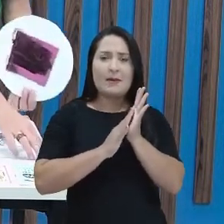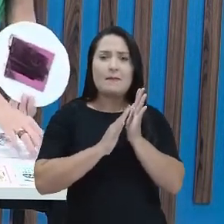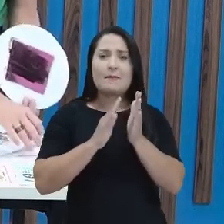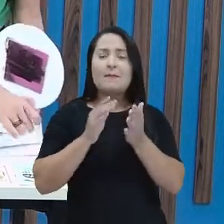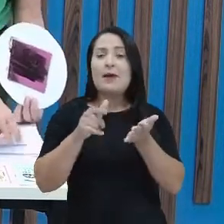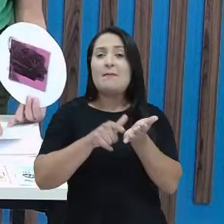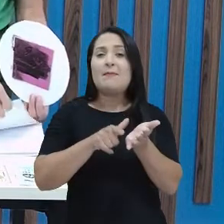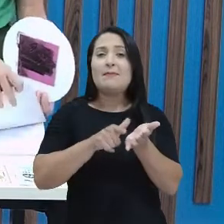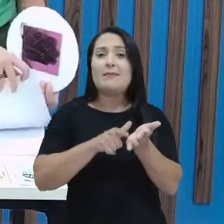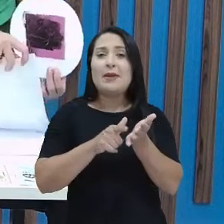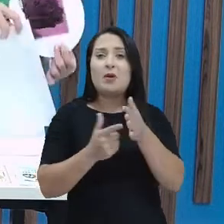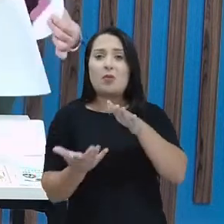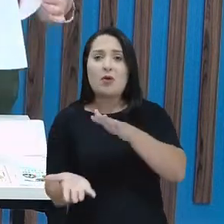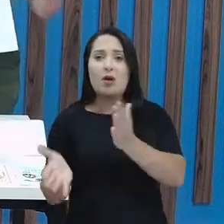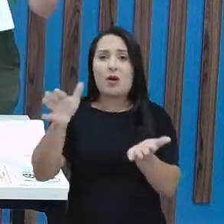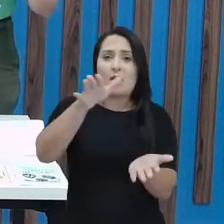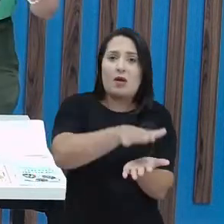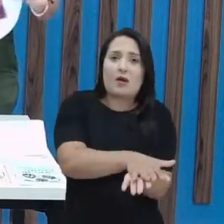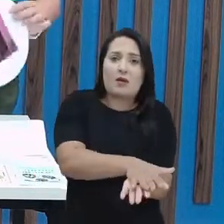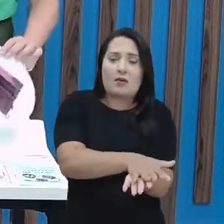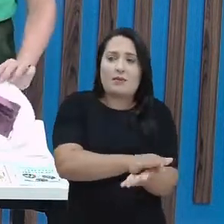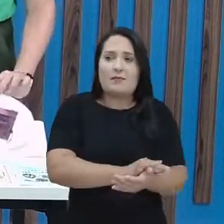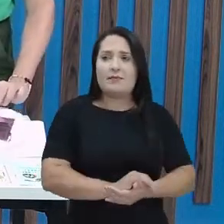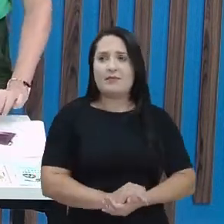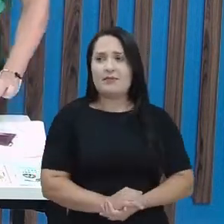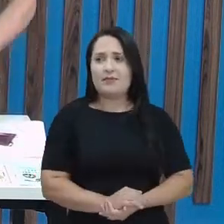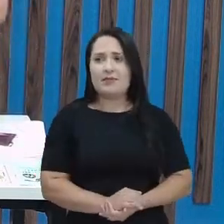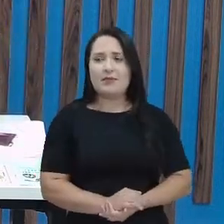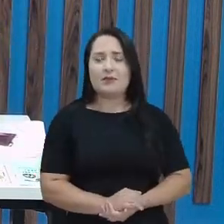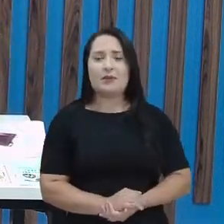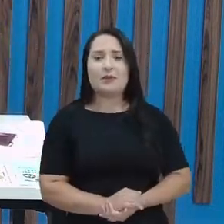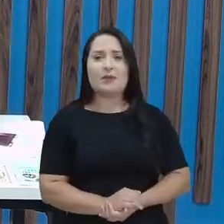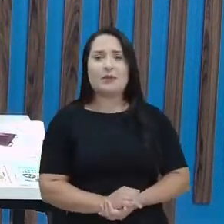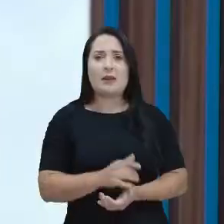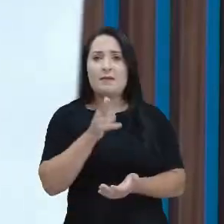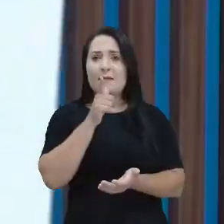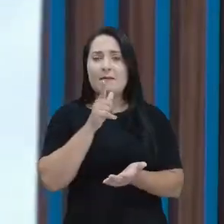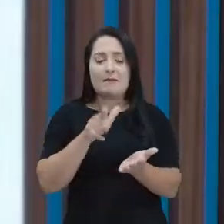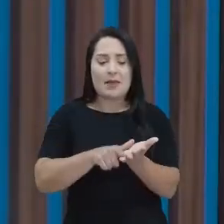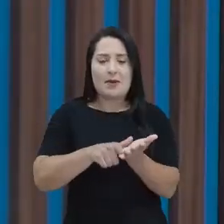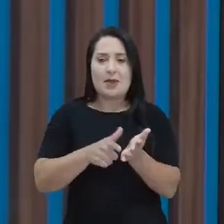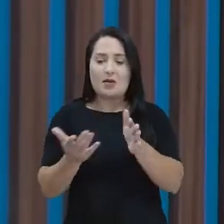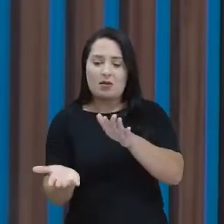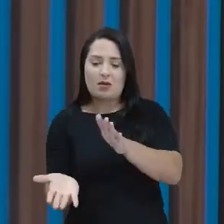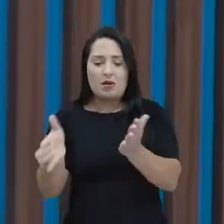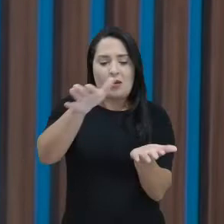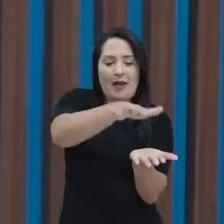fiz aqui. Olha só. Quando você pressiona no papel, olha como é que fica.